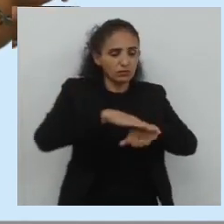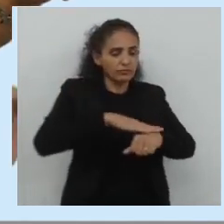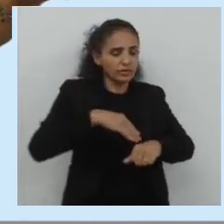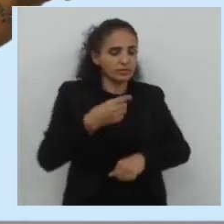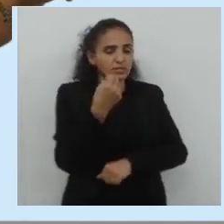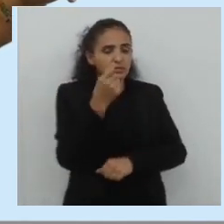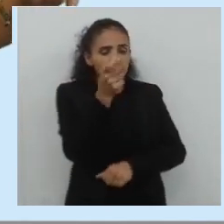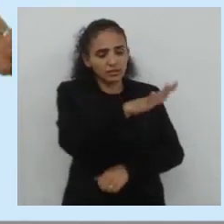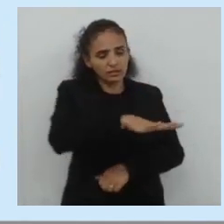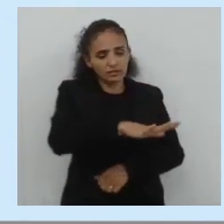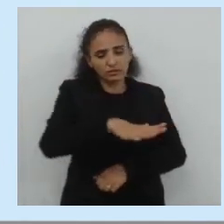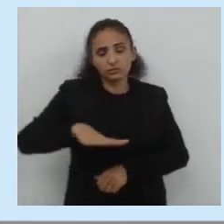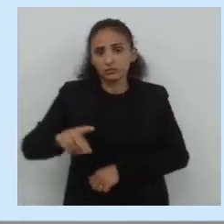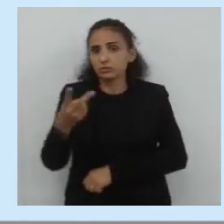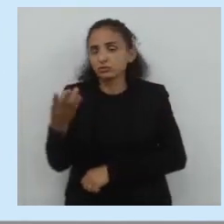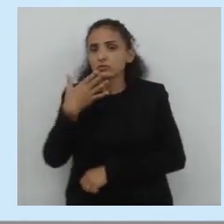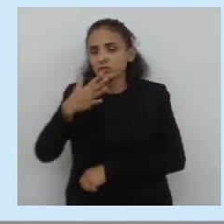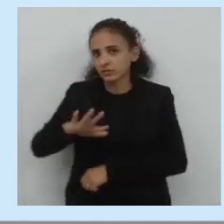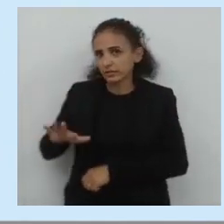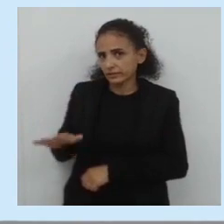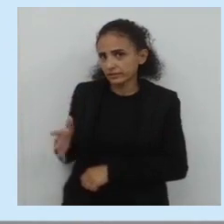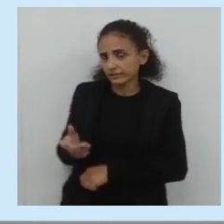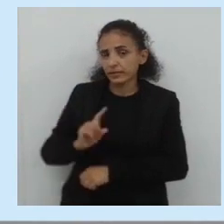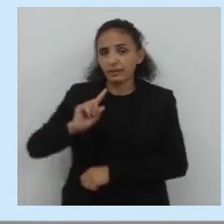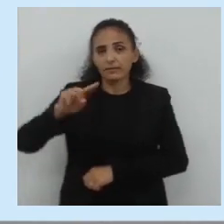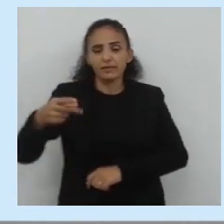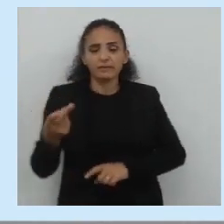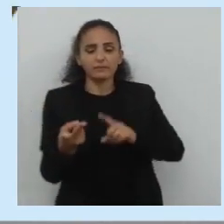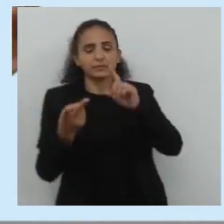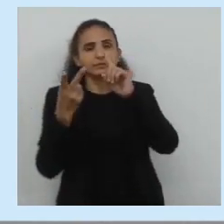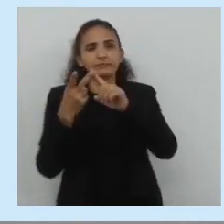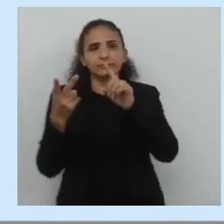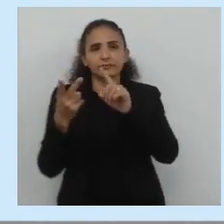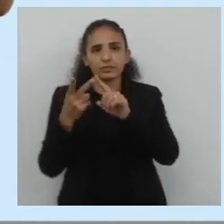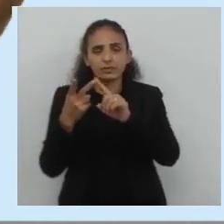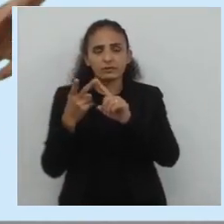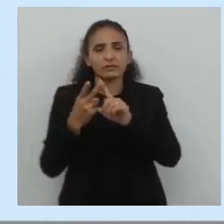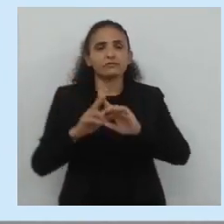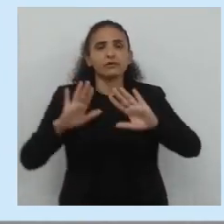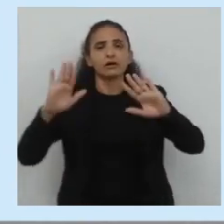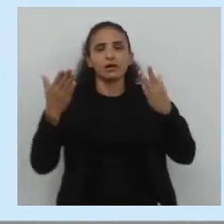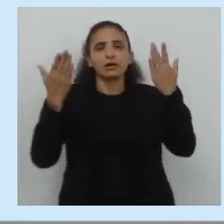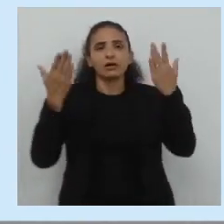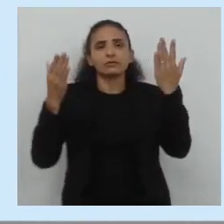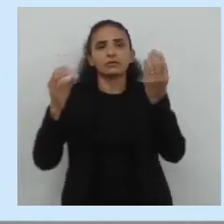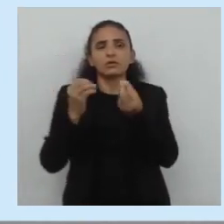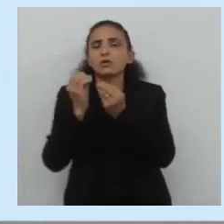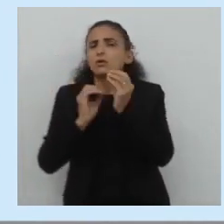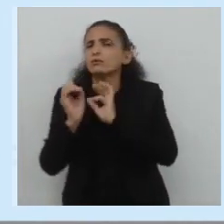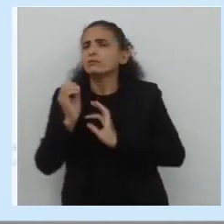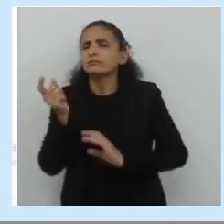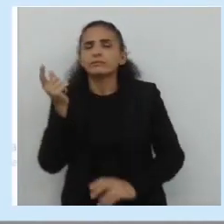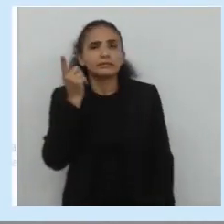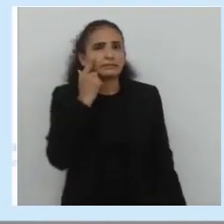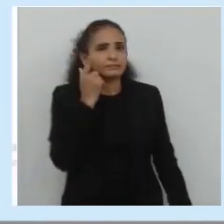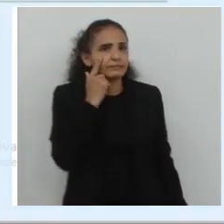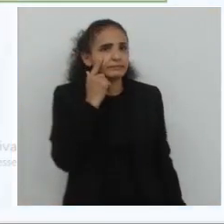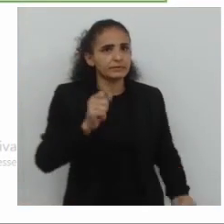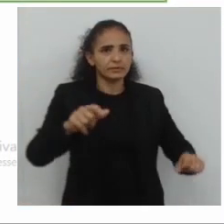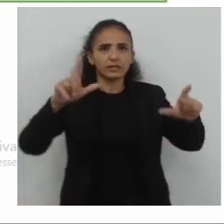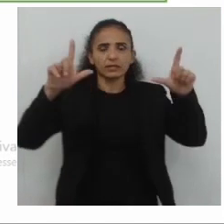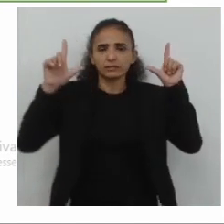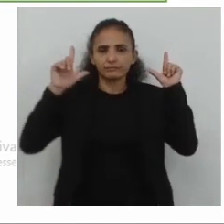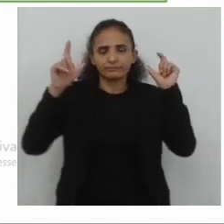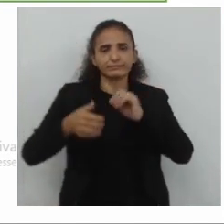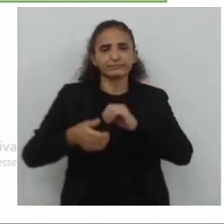crianças, certo? E aqui nós temos justamente um texto que fala sobre a questão de um show. Olhando para a tela